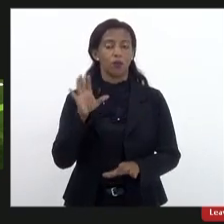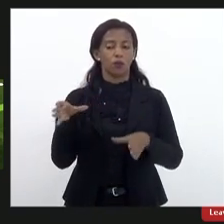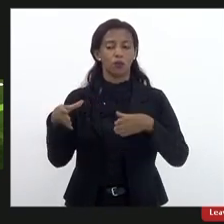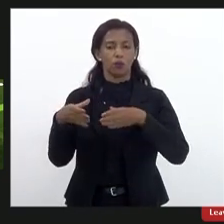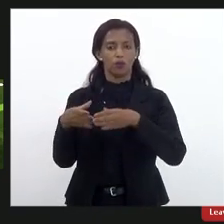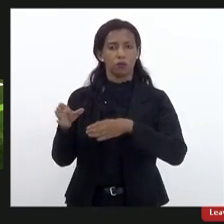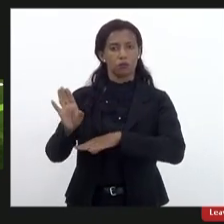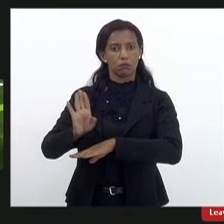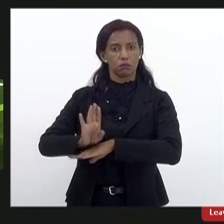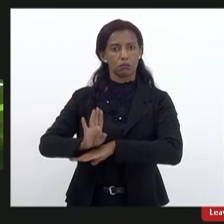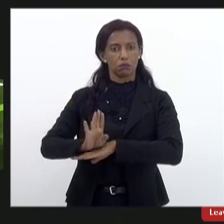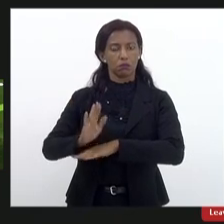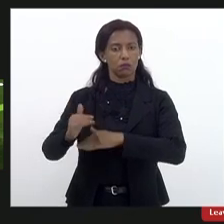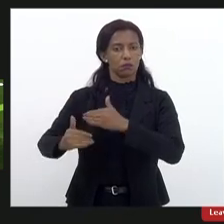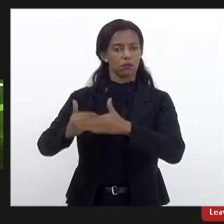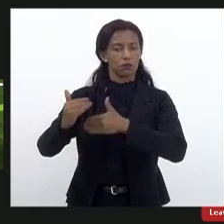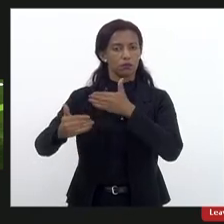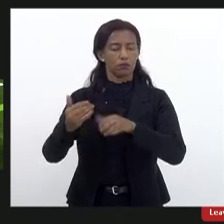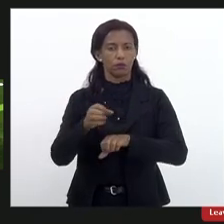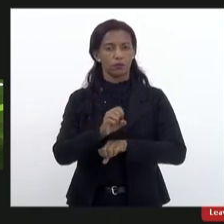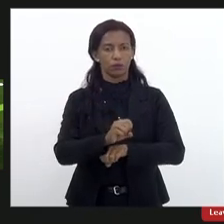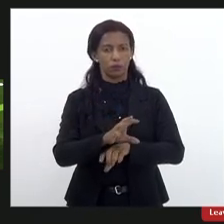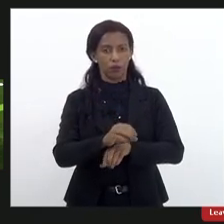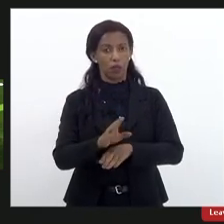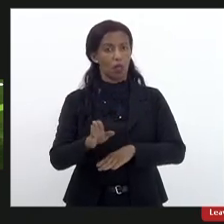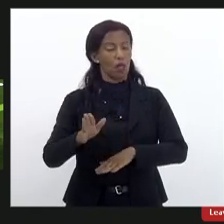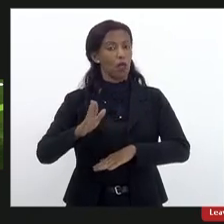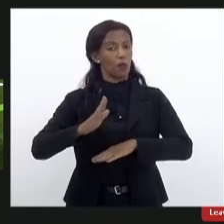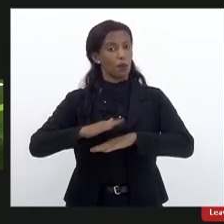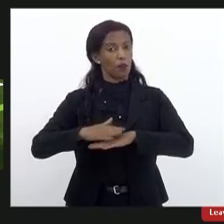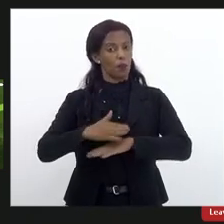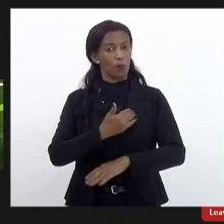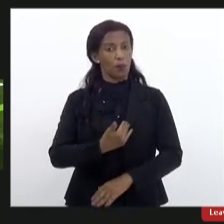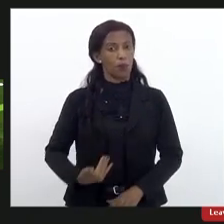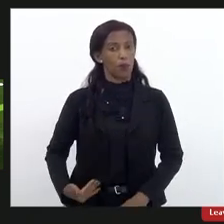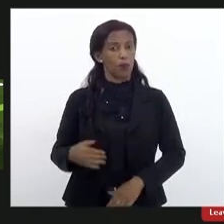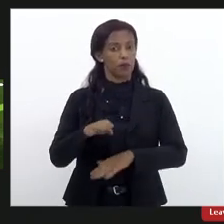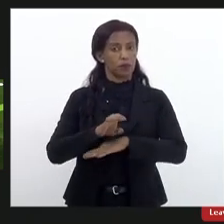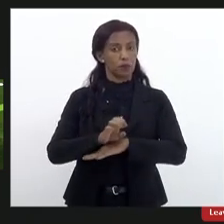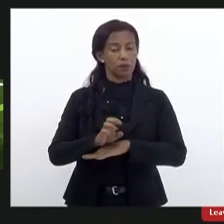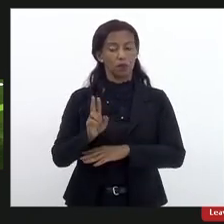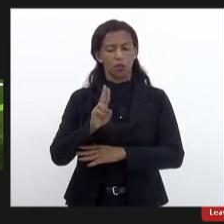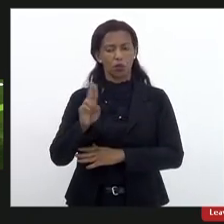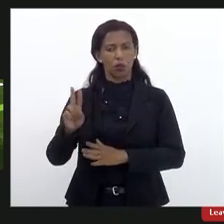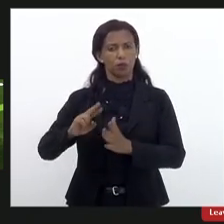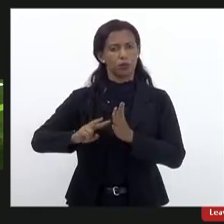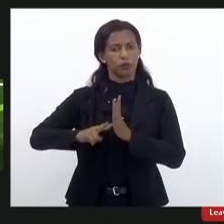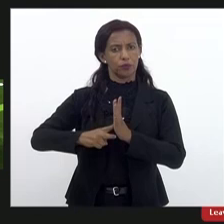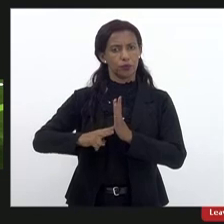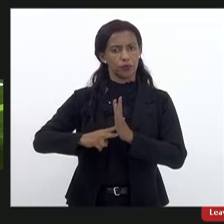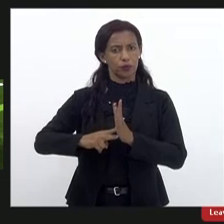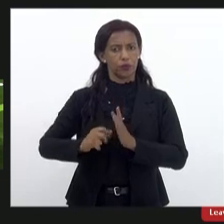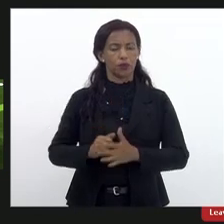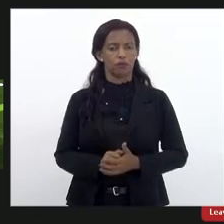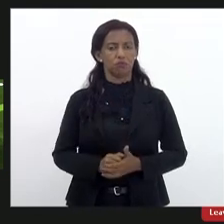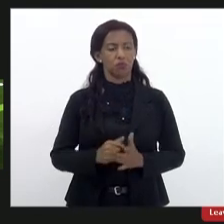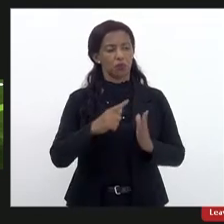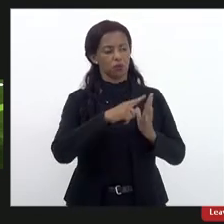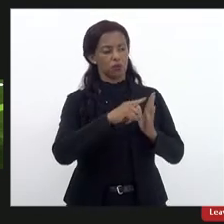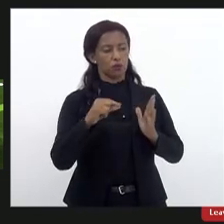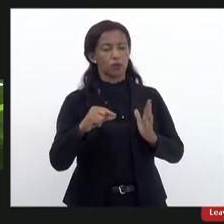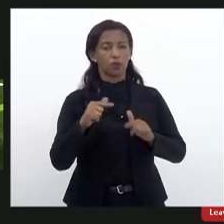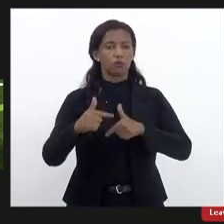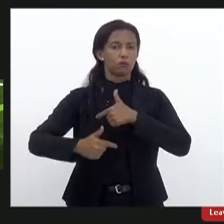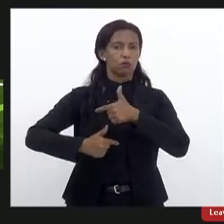Estadual para o pleno desenvolvimento da educação pública estadual. Em nome da UPI Sindicato, nós destacamos o excelente